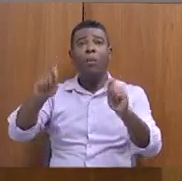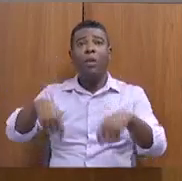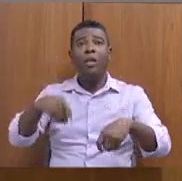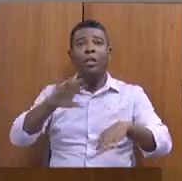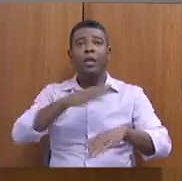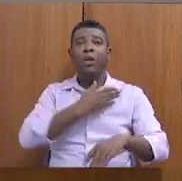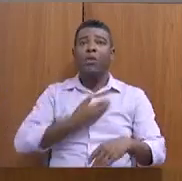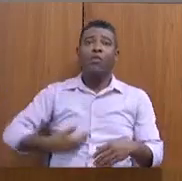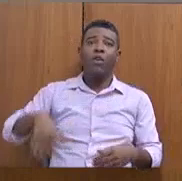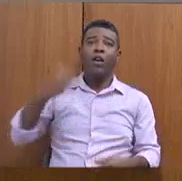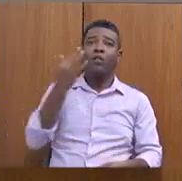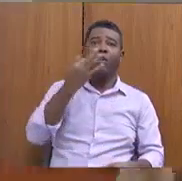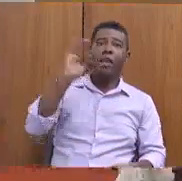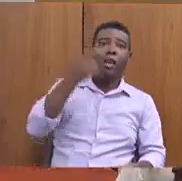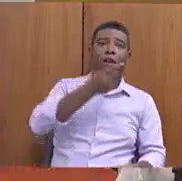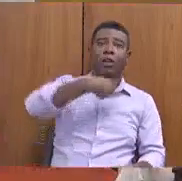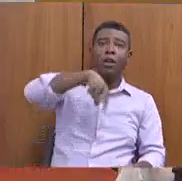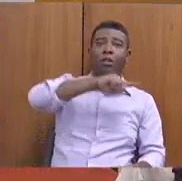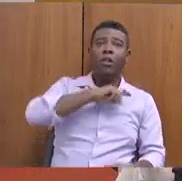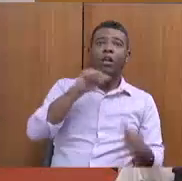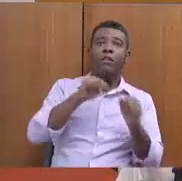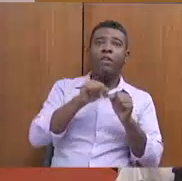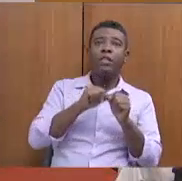podemos fazer. Está bom?